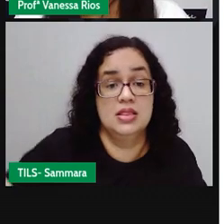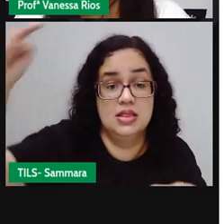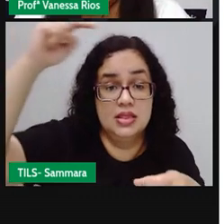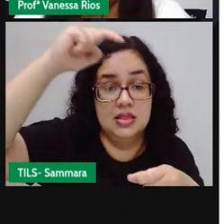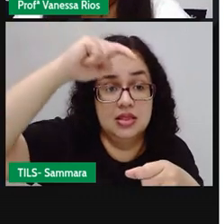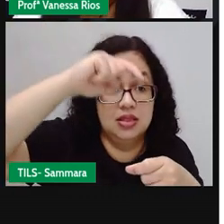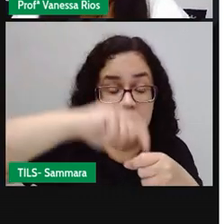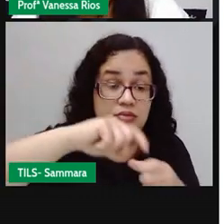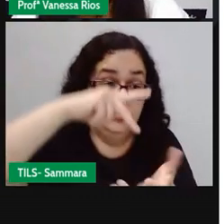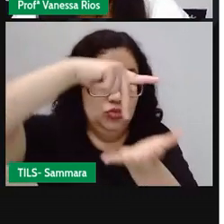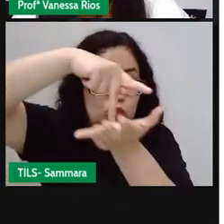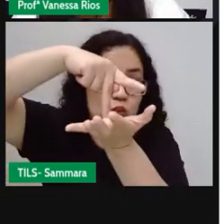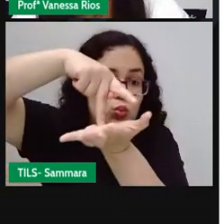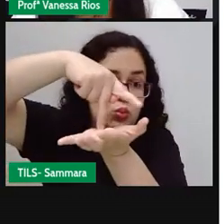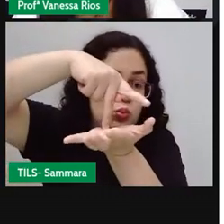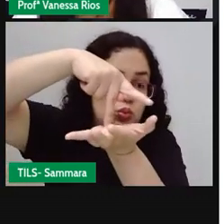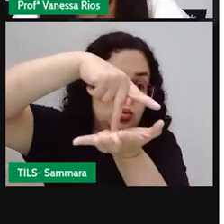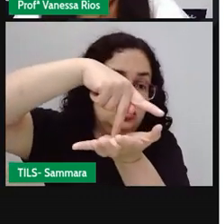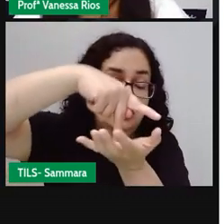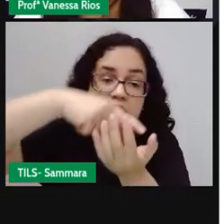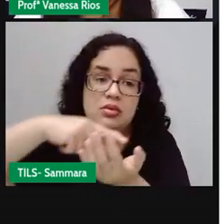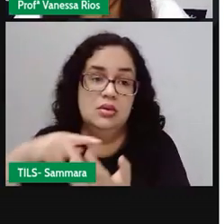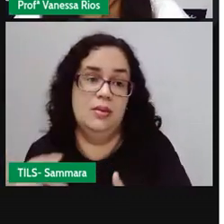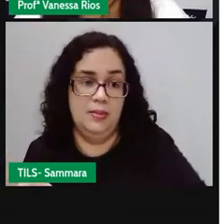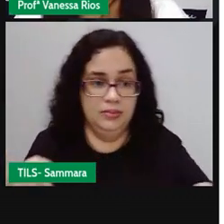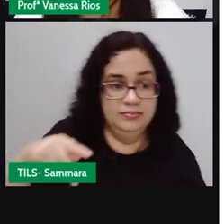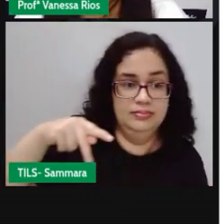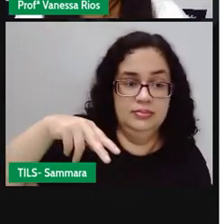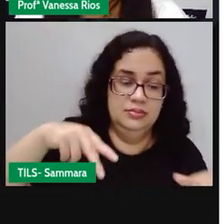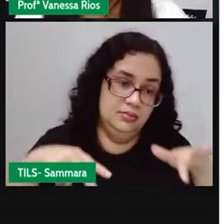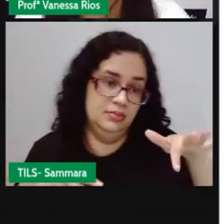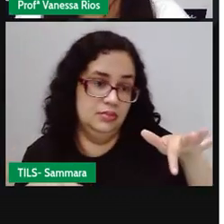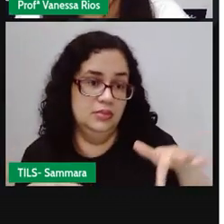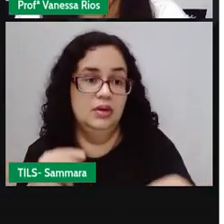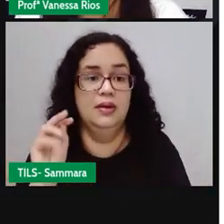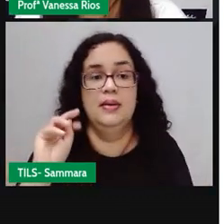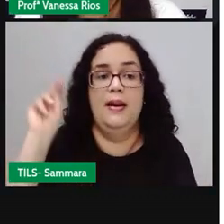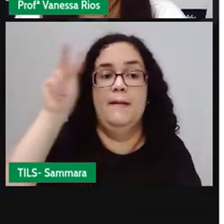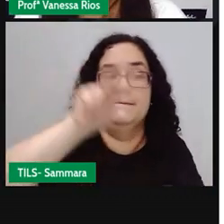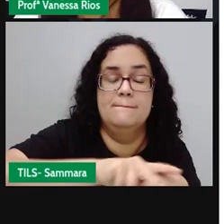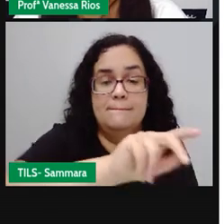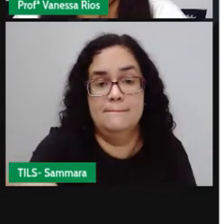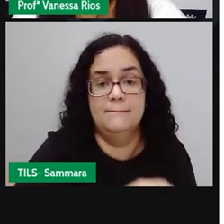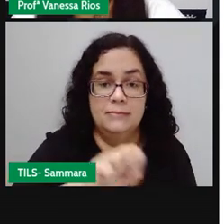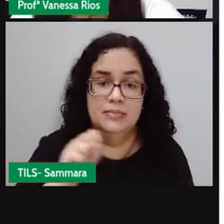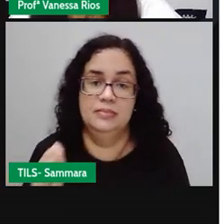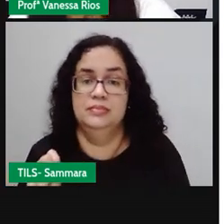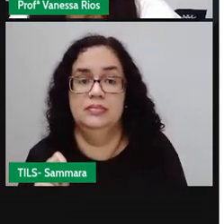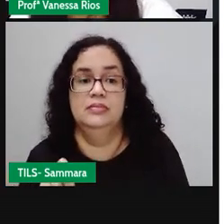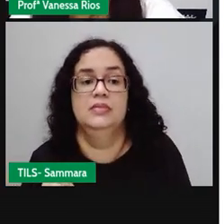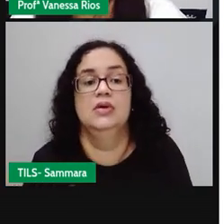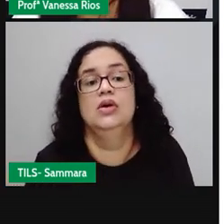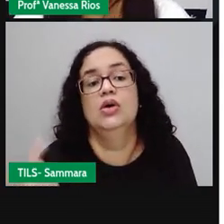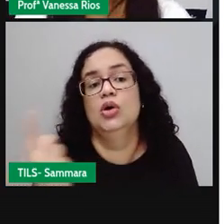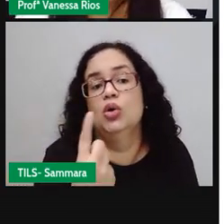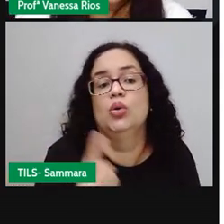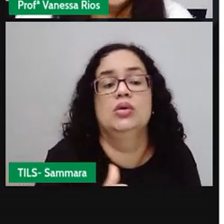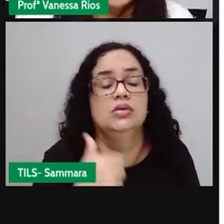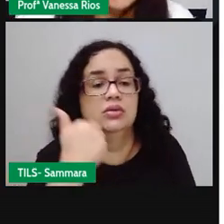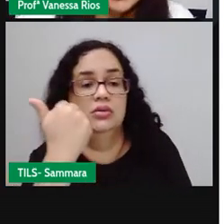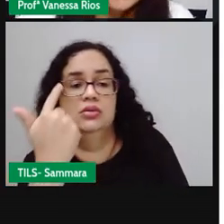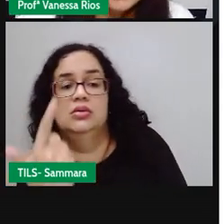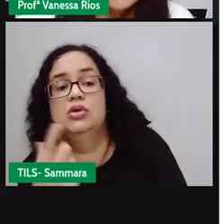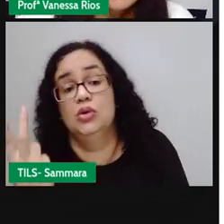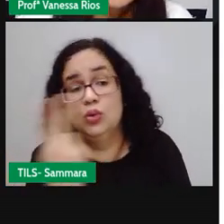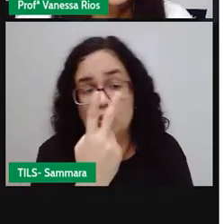que se equilibrar, né? Sem colocar a mão no chão. E pegar a pedra que você jogou na casa 1. Depois, você